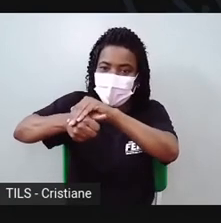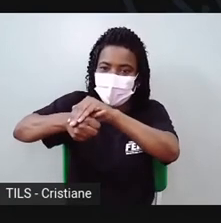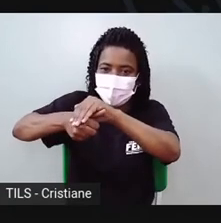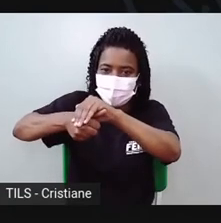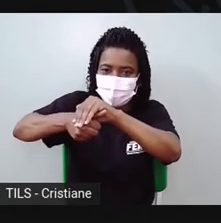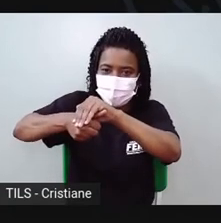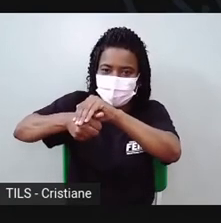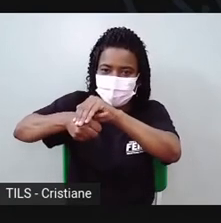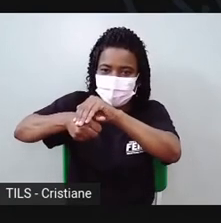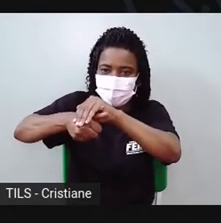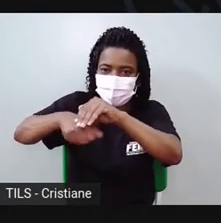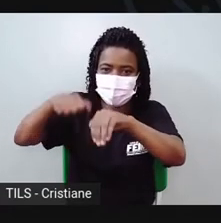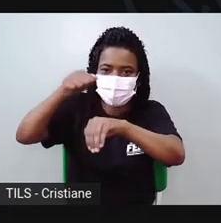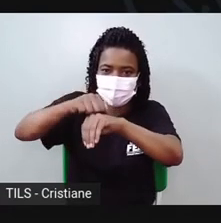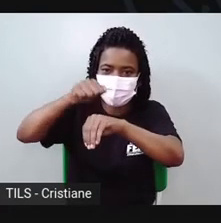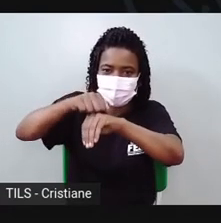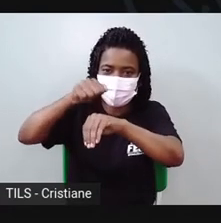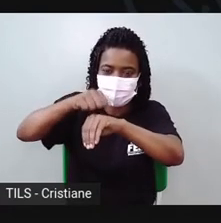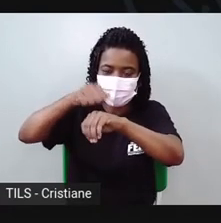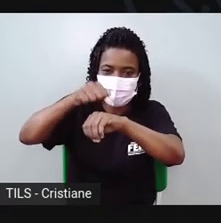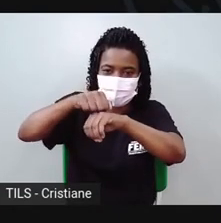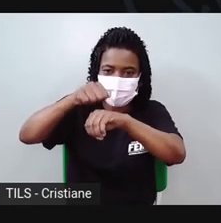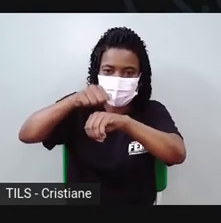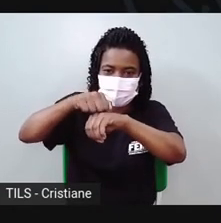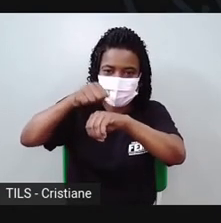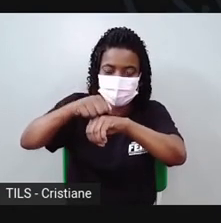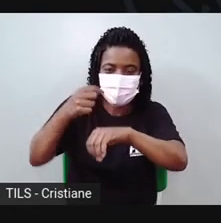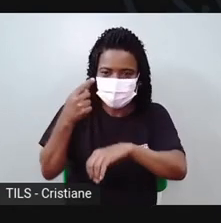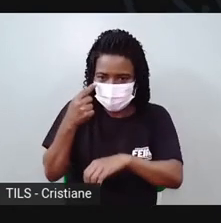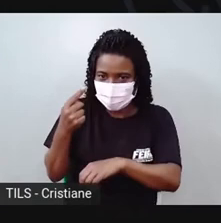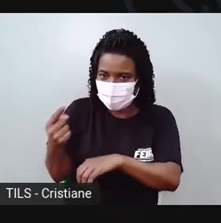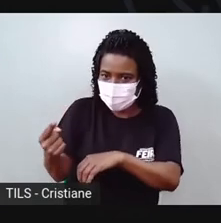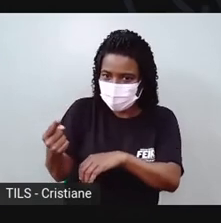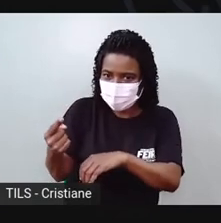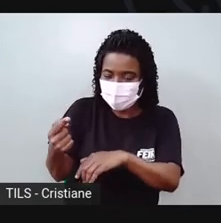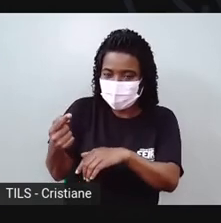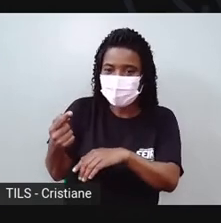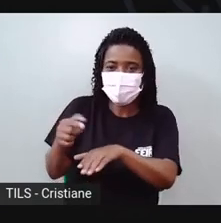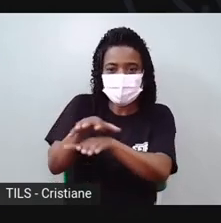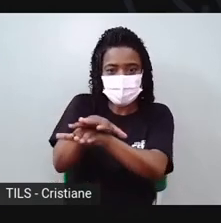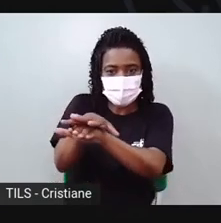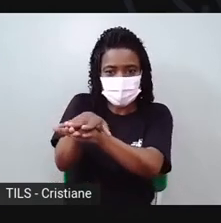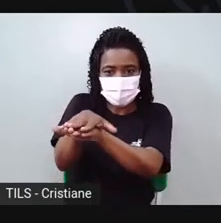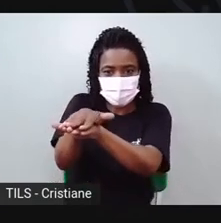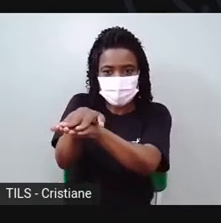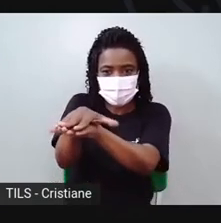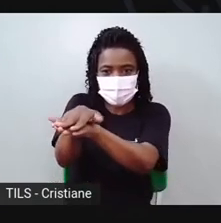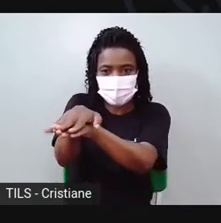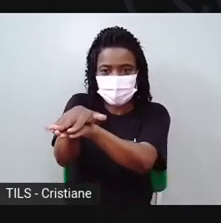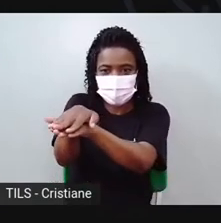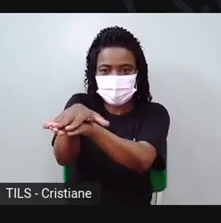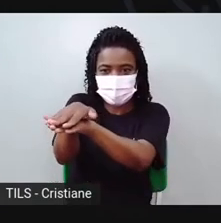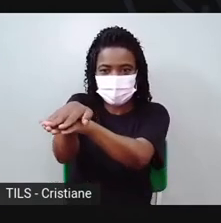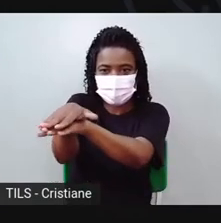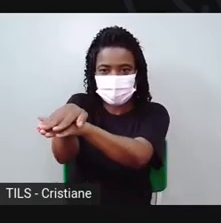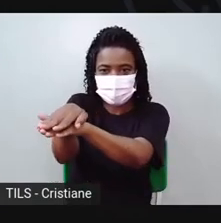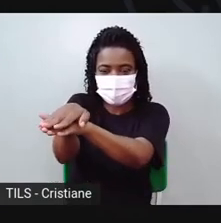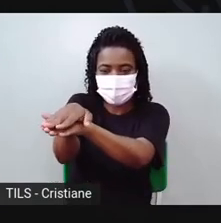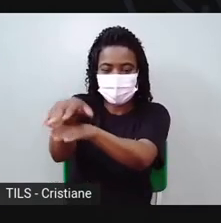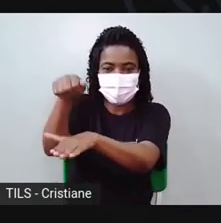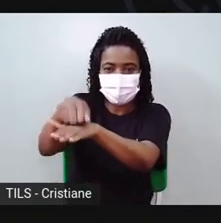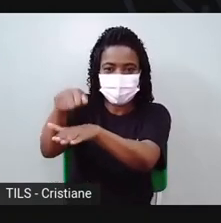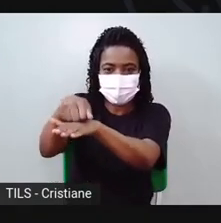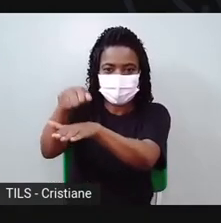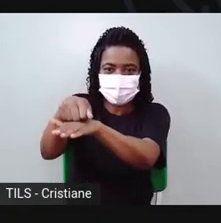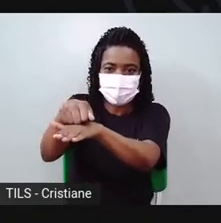Né? Vocês perceberam que a tartaruga tem uma casca assim, que é a casinha dela? É